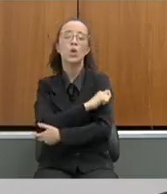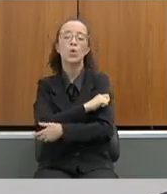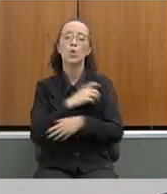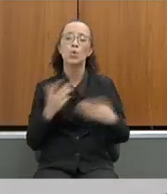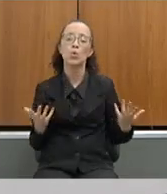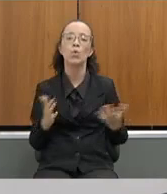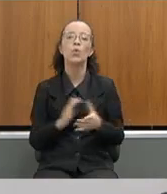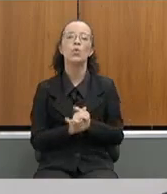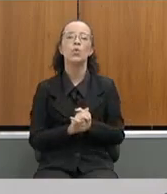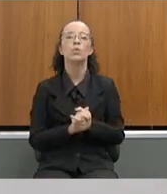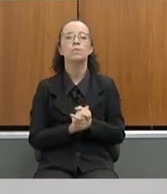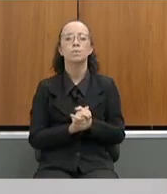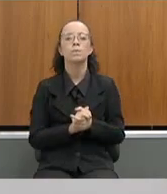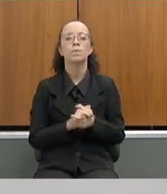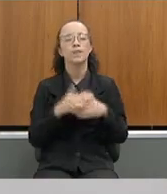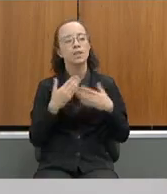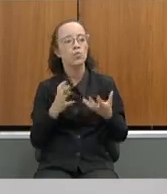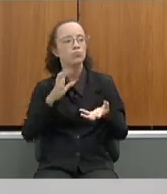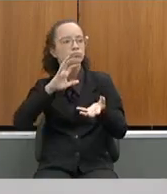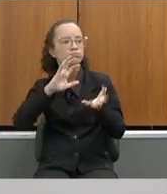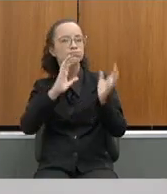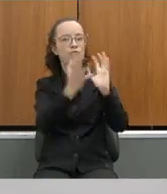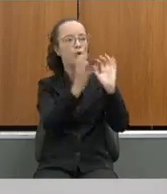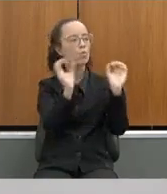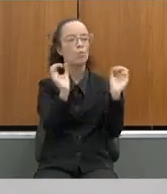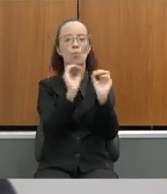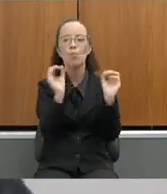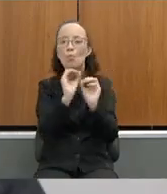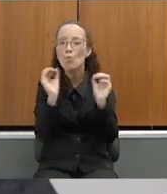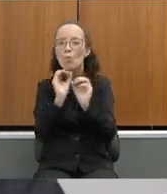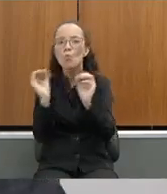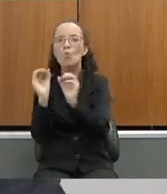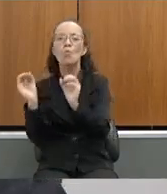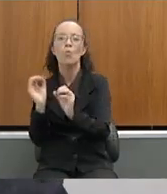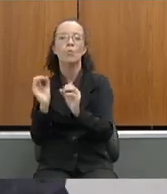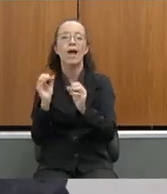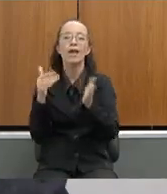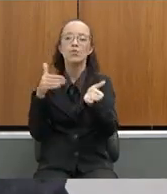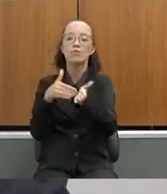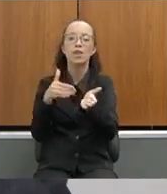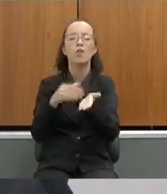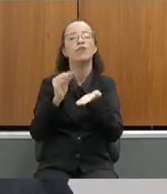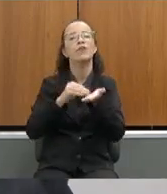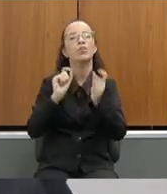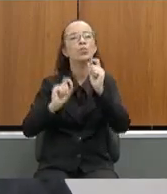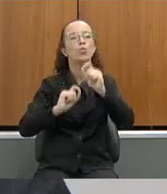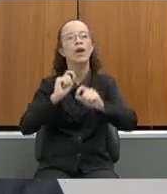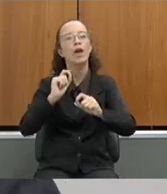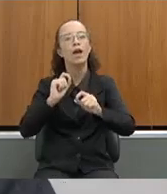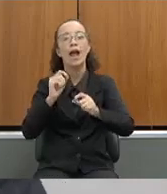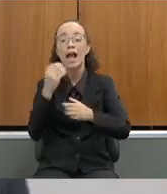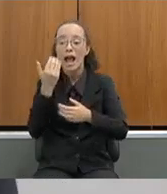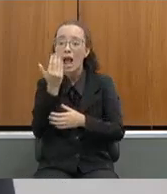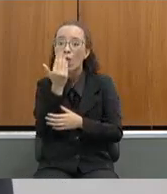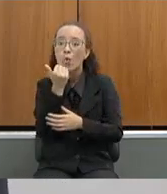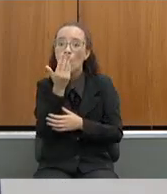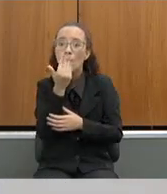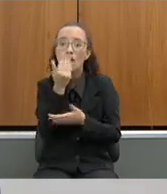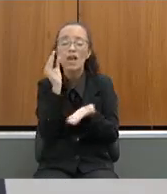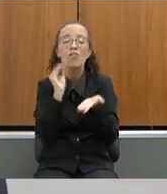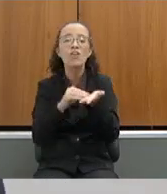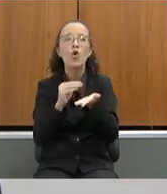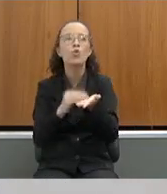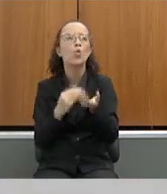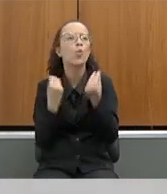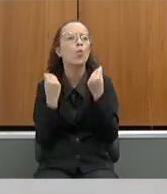Então, não tínhamos reformas, não tínhamos condição de escolas e, no final, faltou até merenda para as